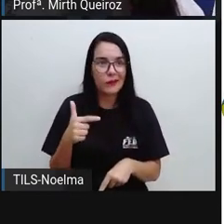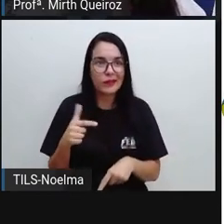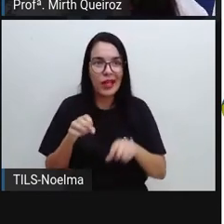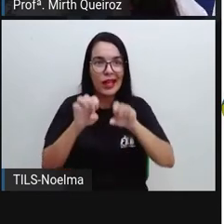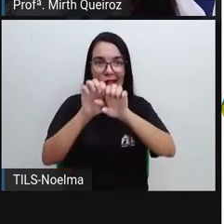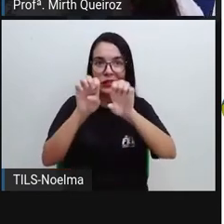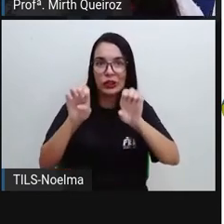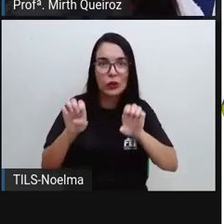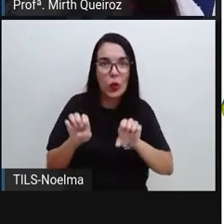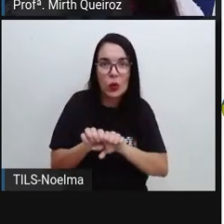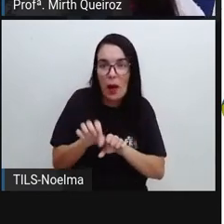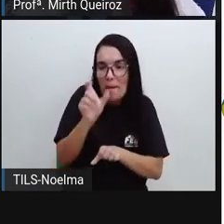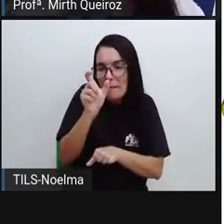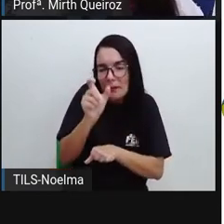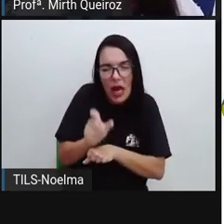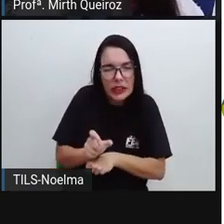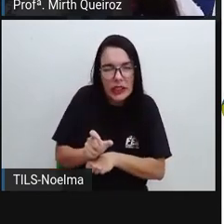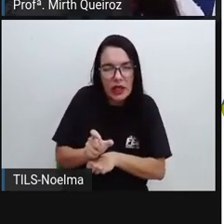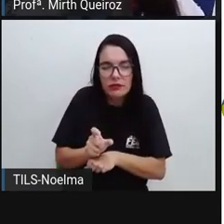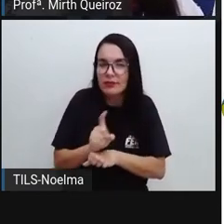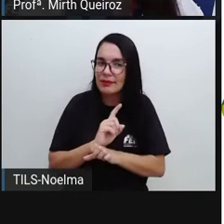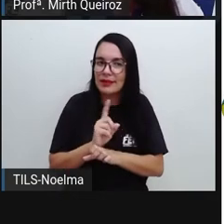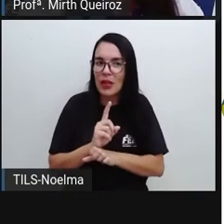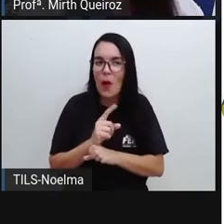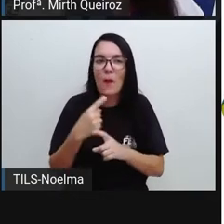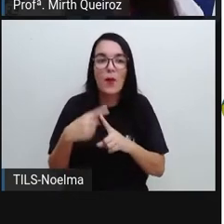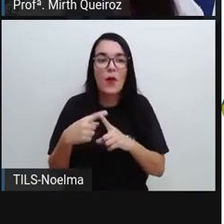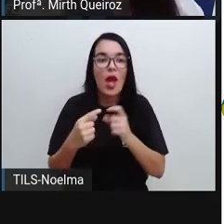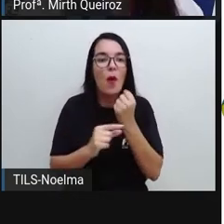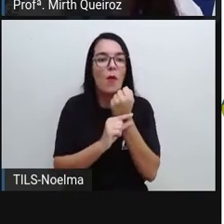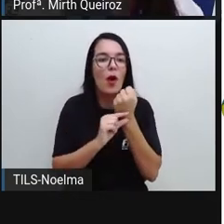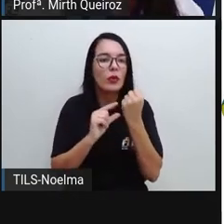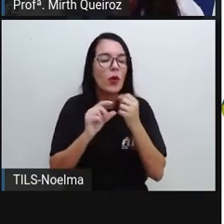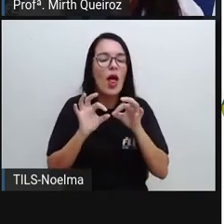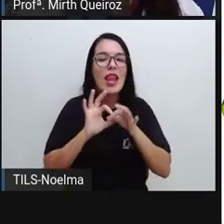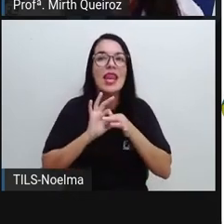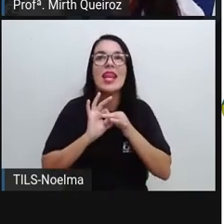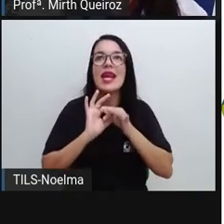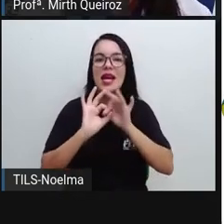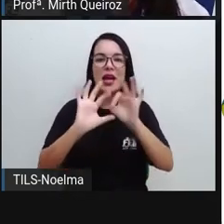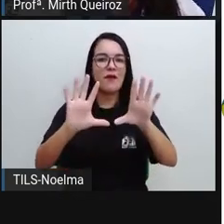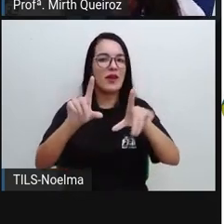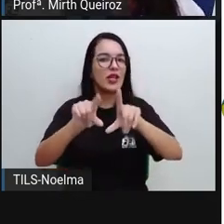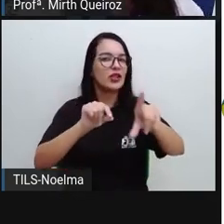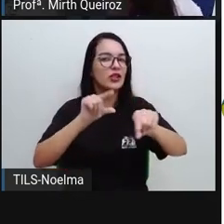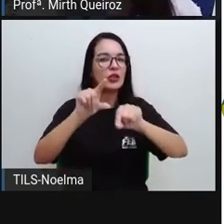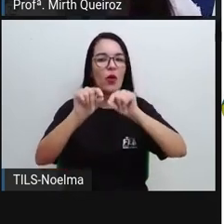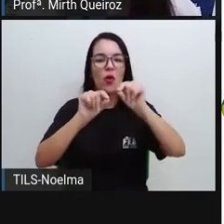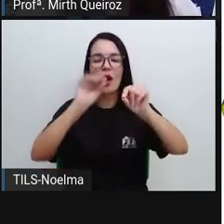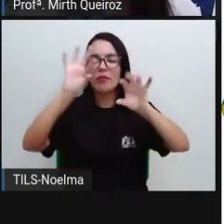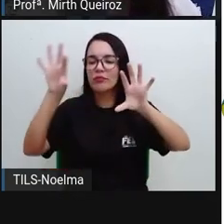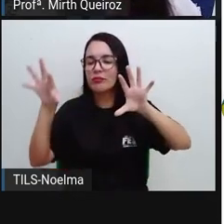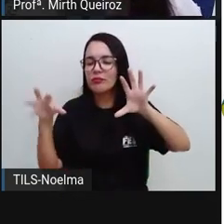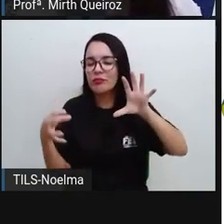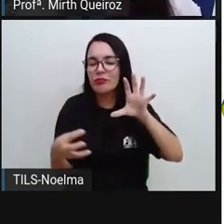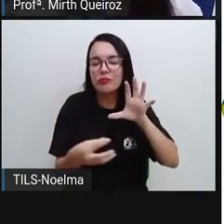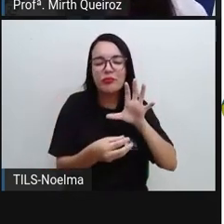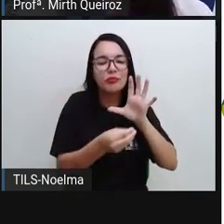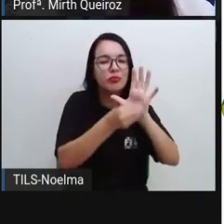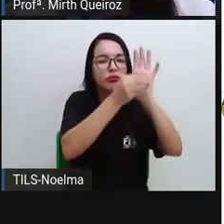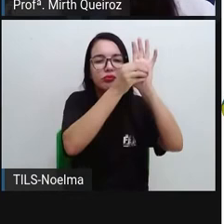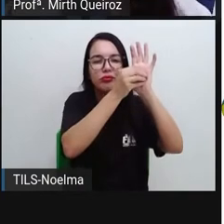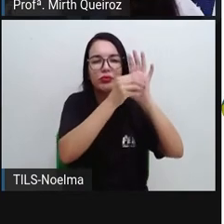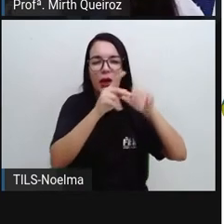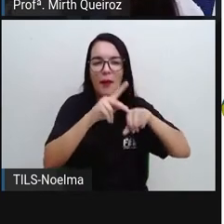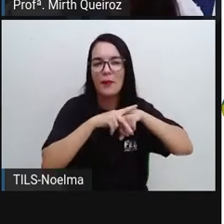autor, ele vai ser livre para escolher quais recursos aí ele quer utilizar para ele montar essa poesia. Então,